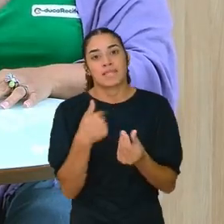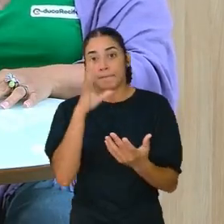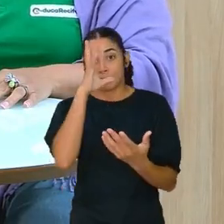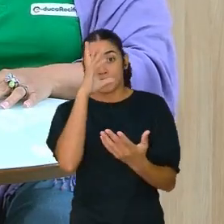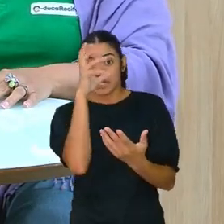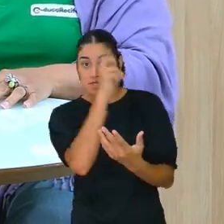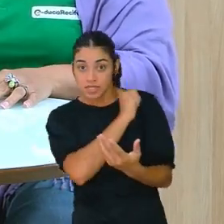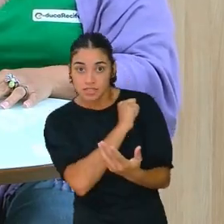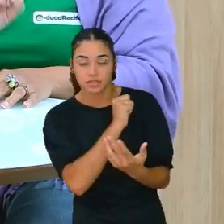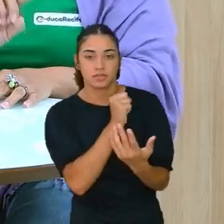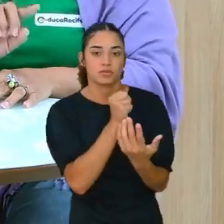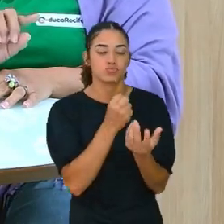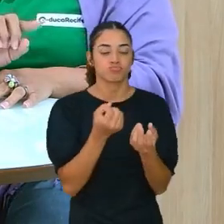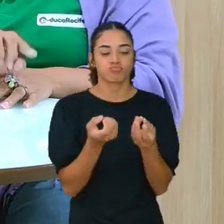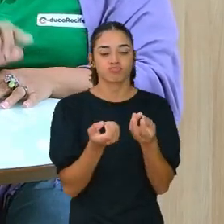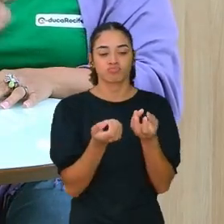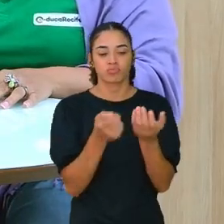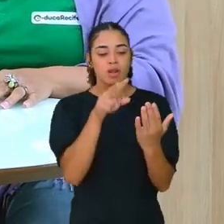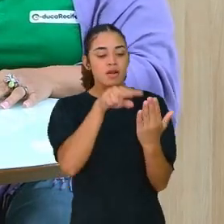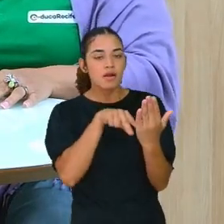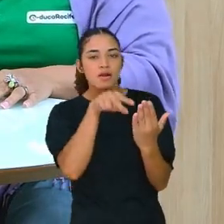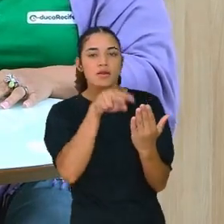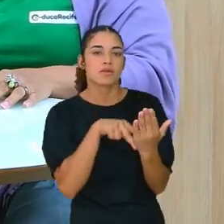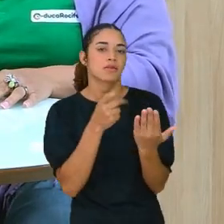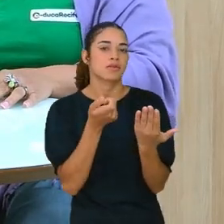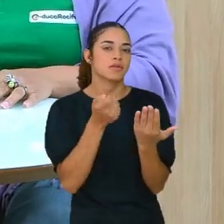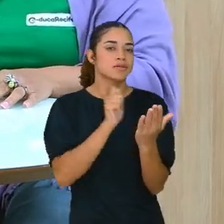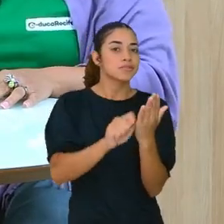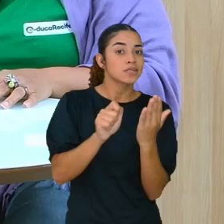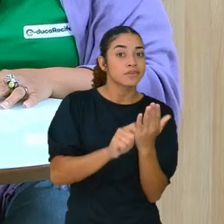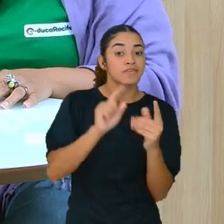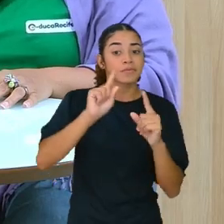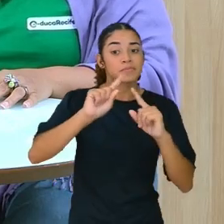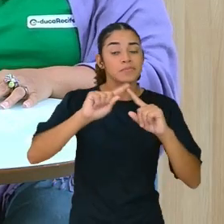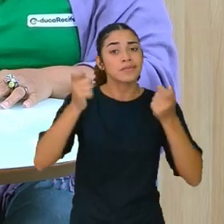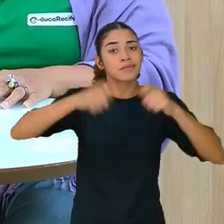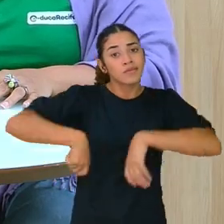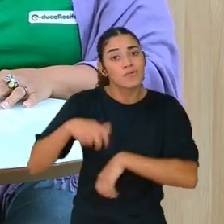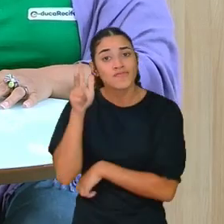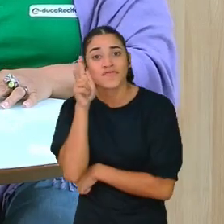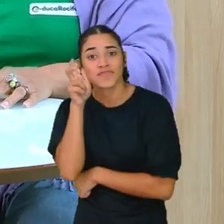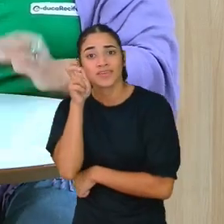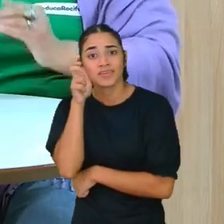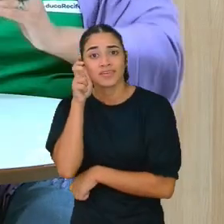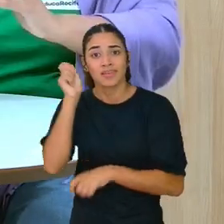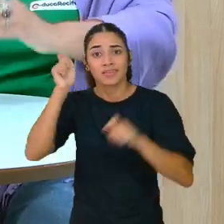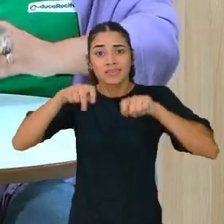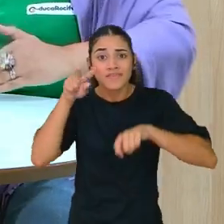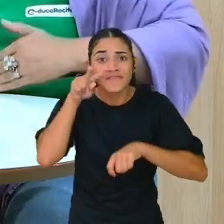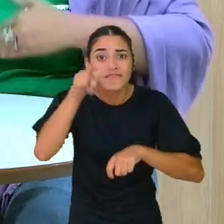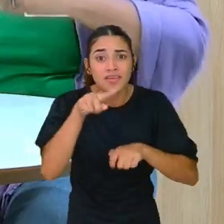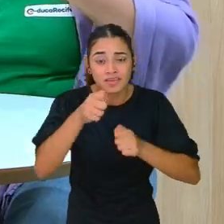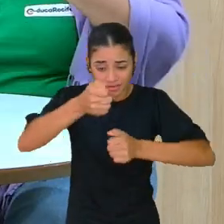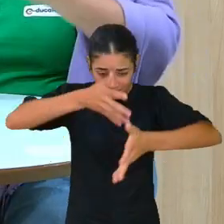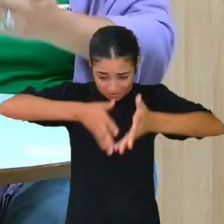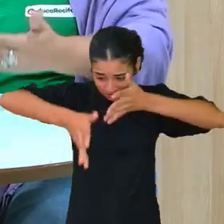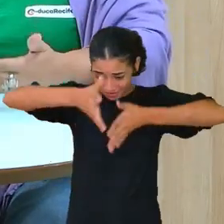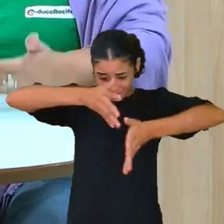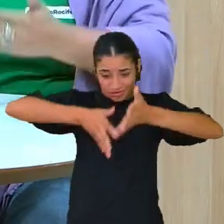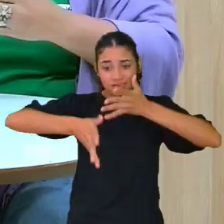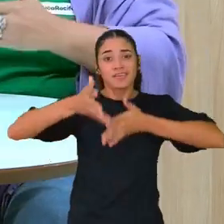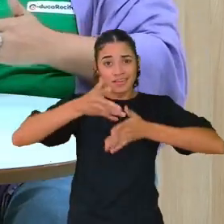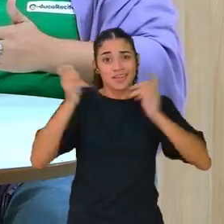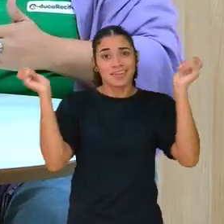aprendeu a ler, escrever, a leitura, mas ele ouve. Ou se ele não ouve, existe um outro